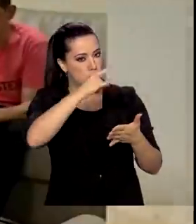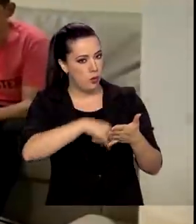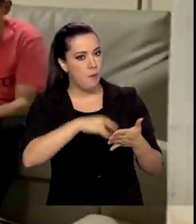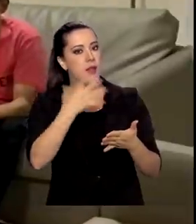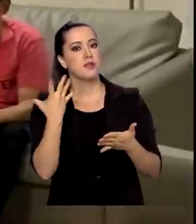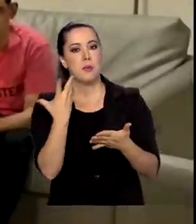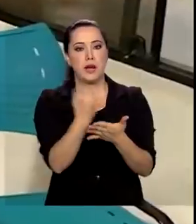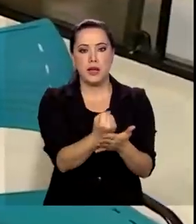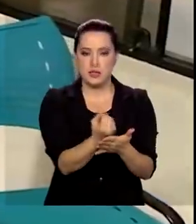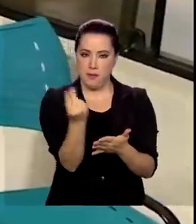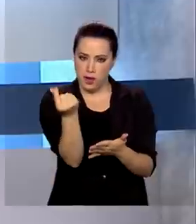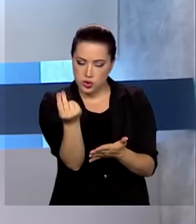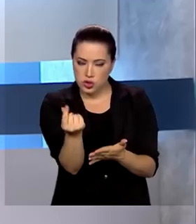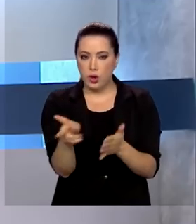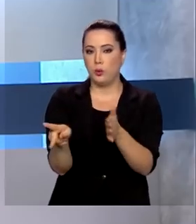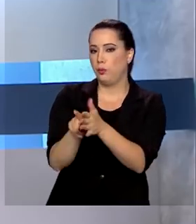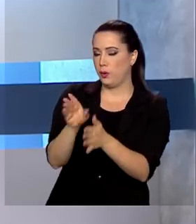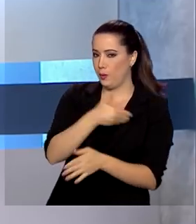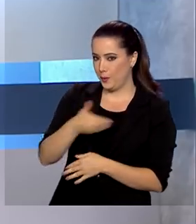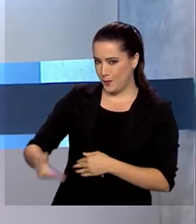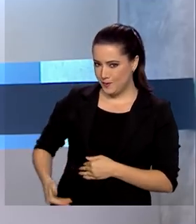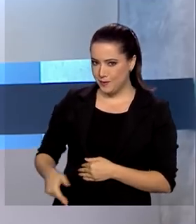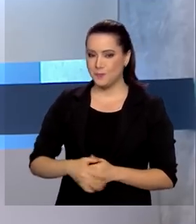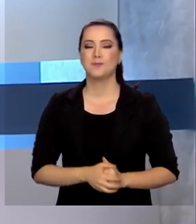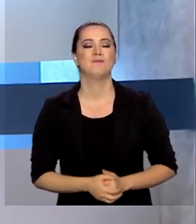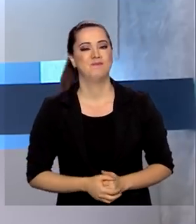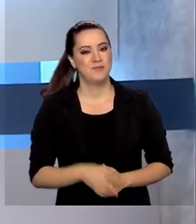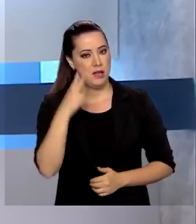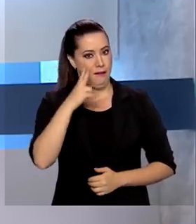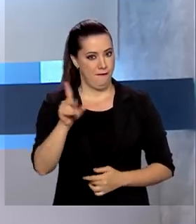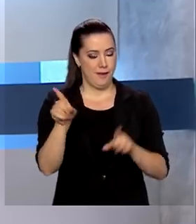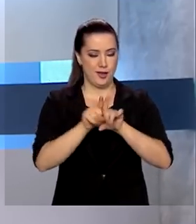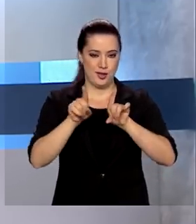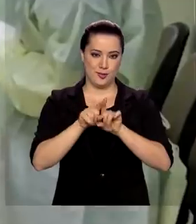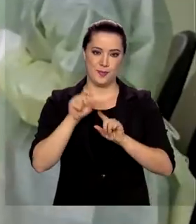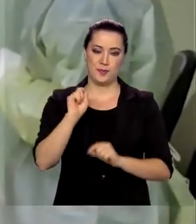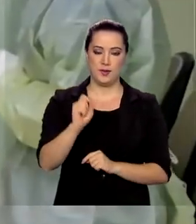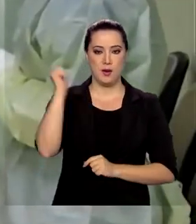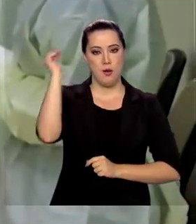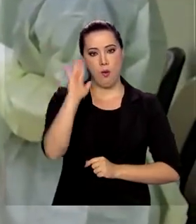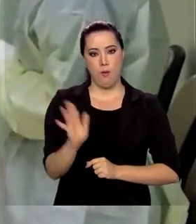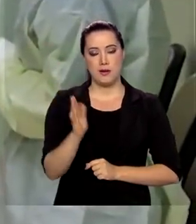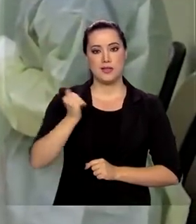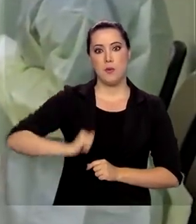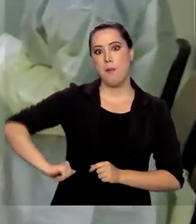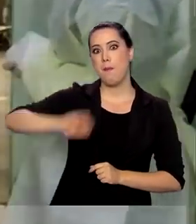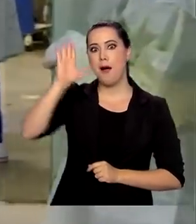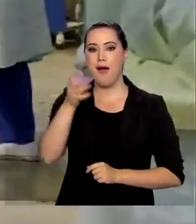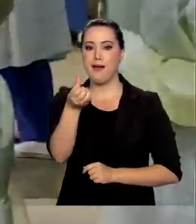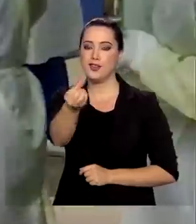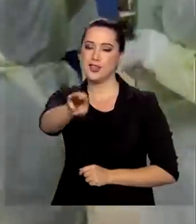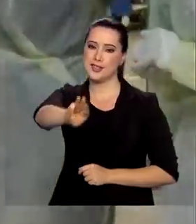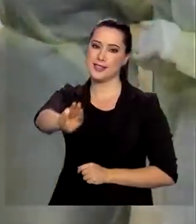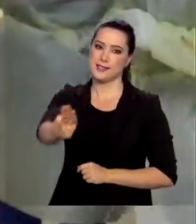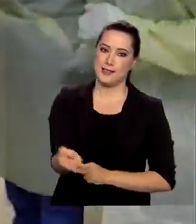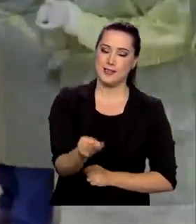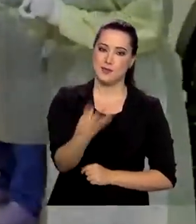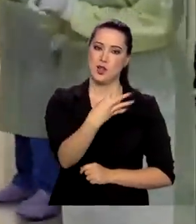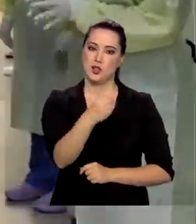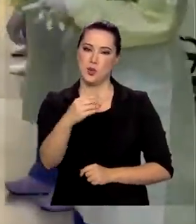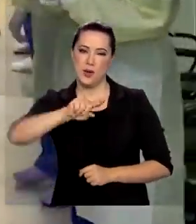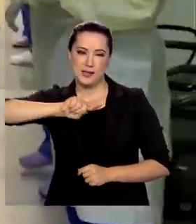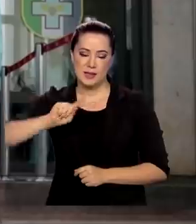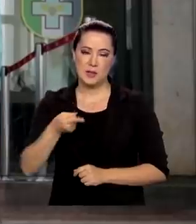para continuar recebendo benefícios públicos. E veja também, o Brasil tem mais de 6 milhões e 400